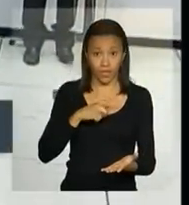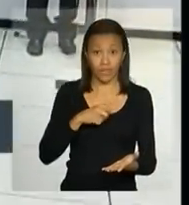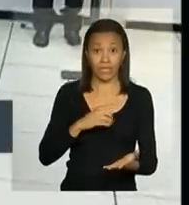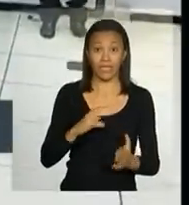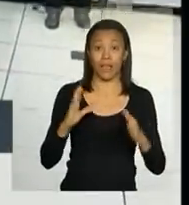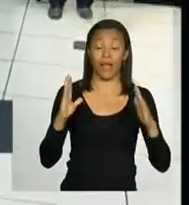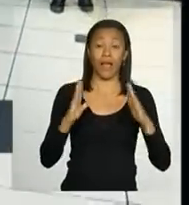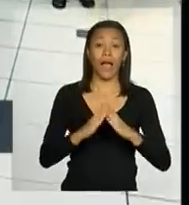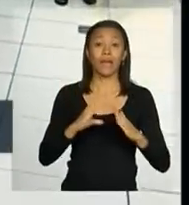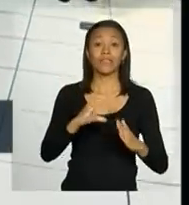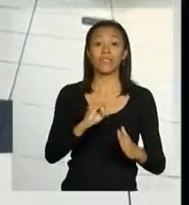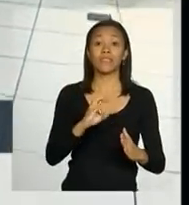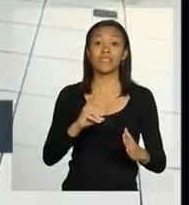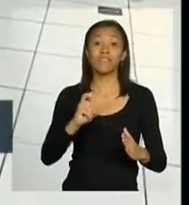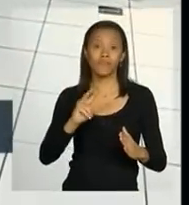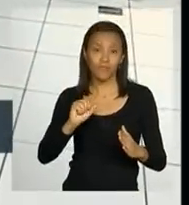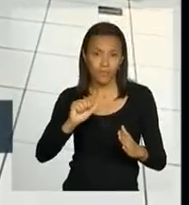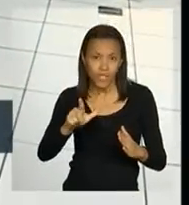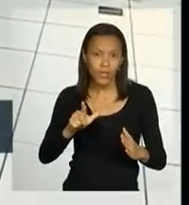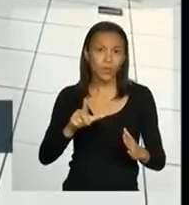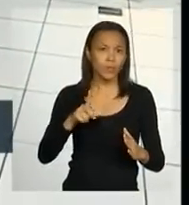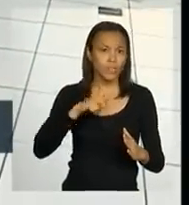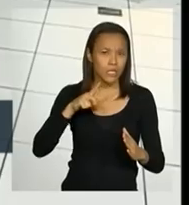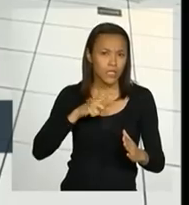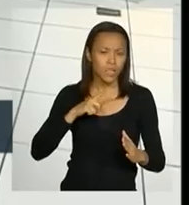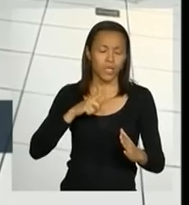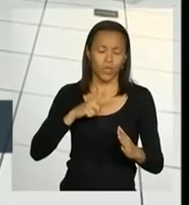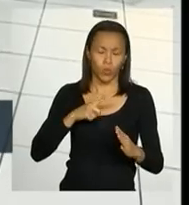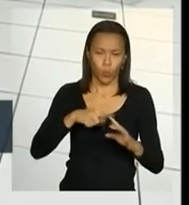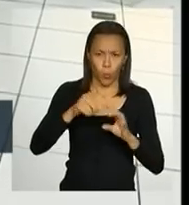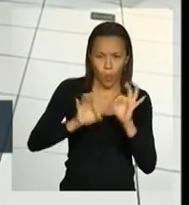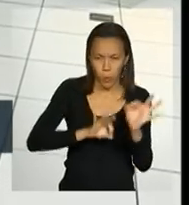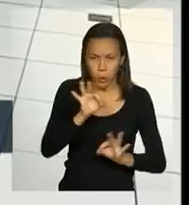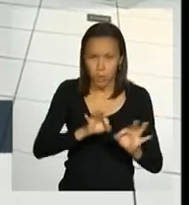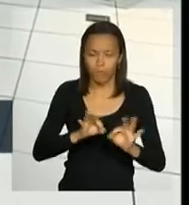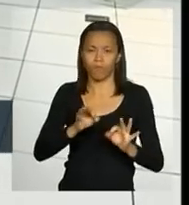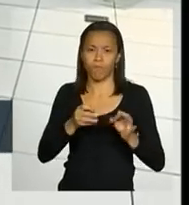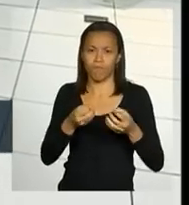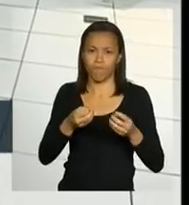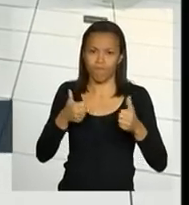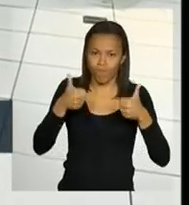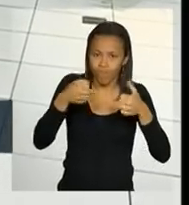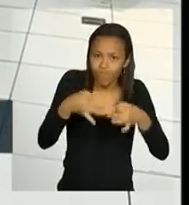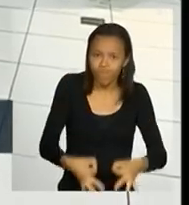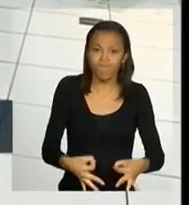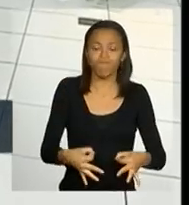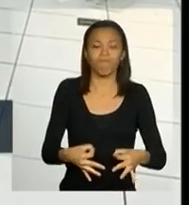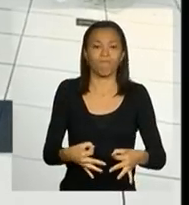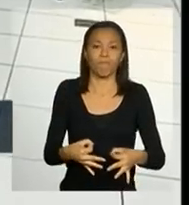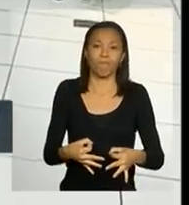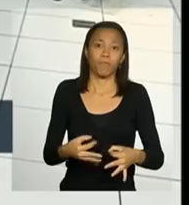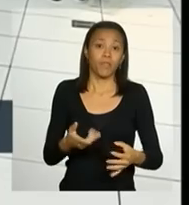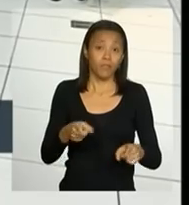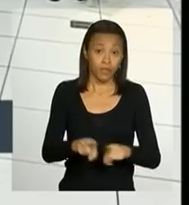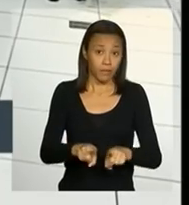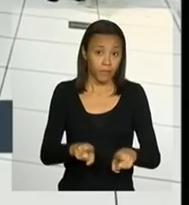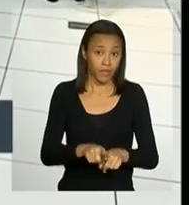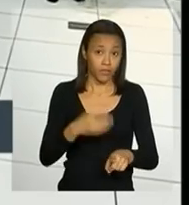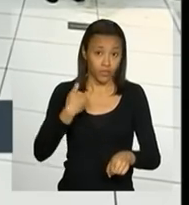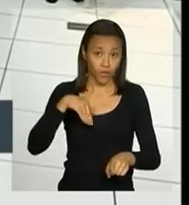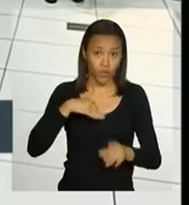um marco regulatório mais concreto e de nós vincular, sabe disso, Fernando,